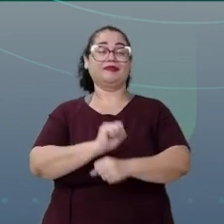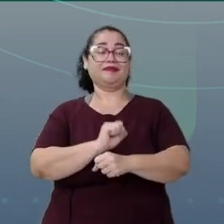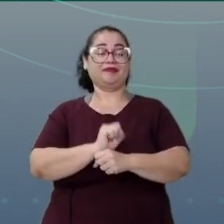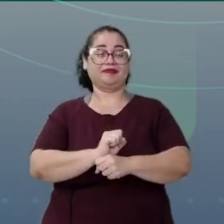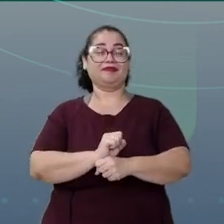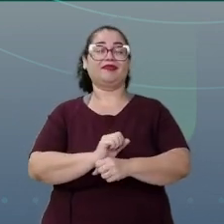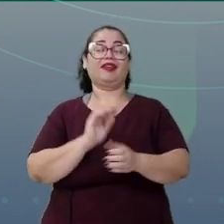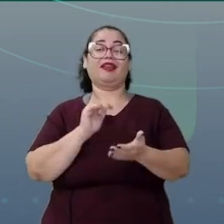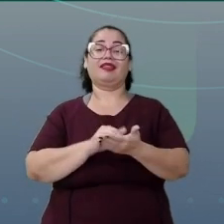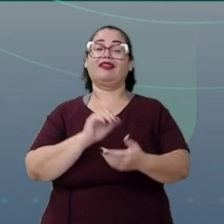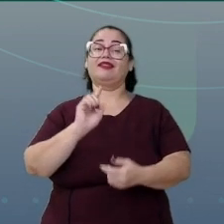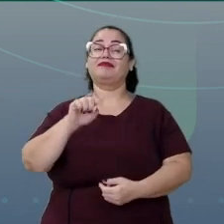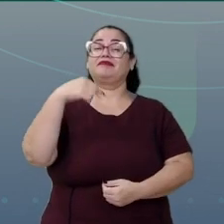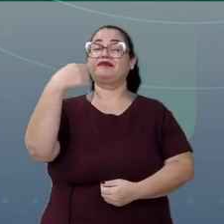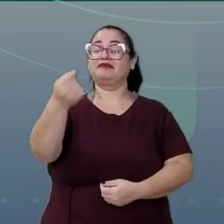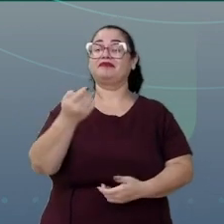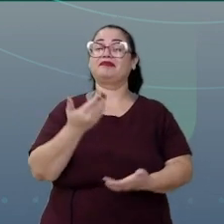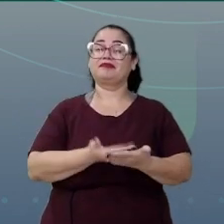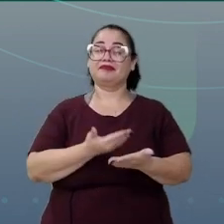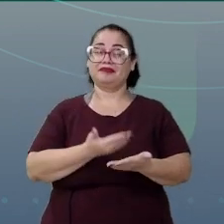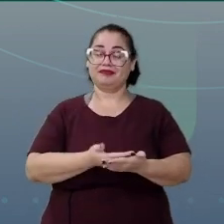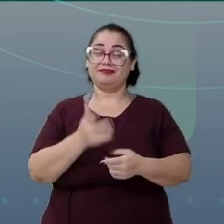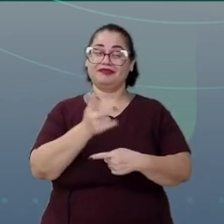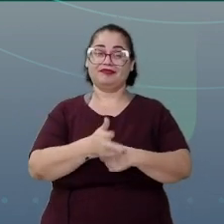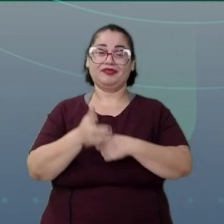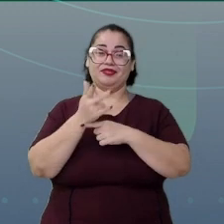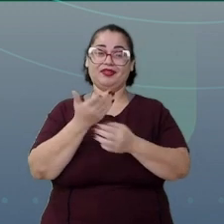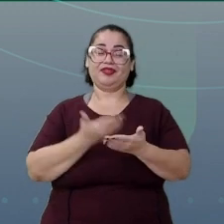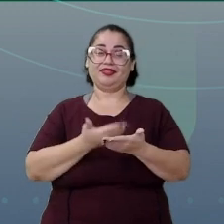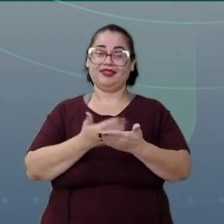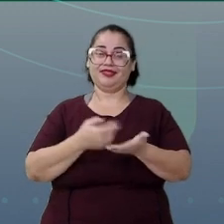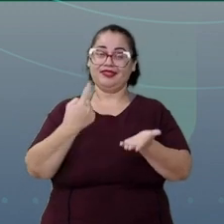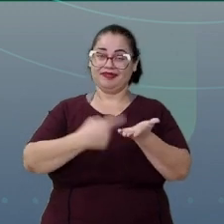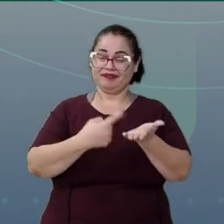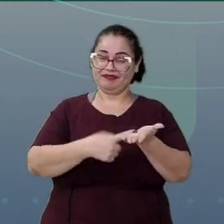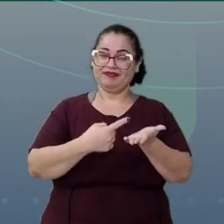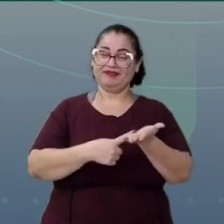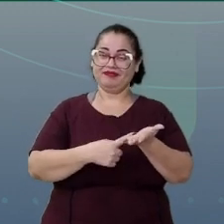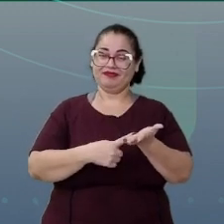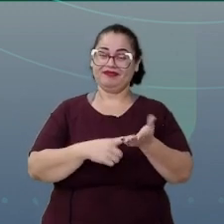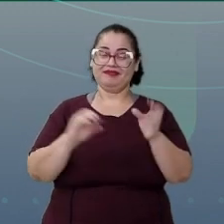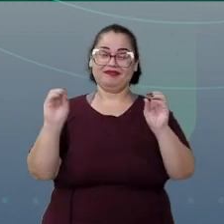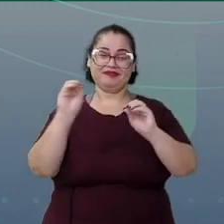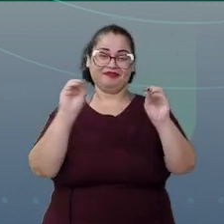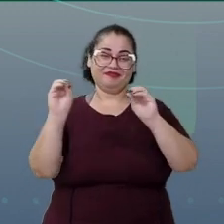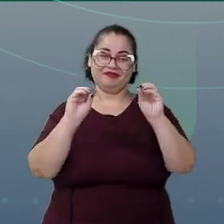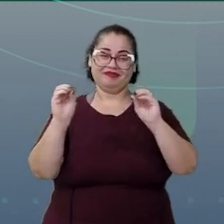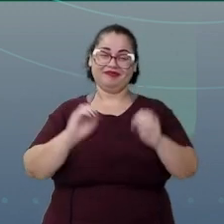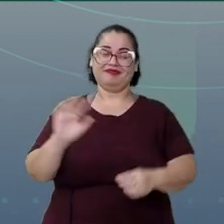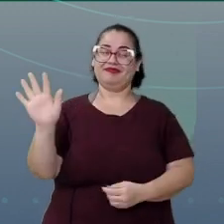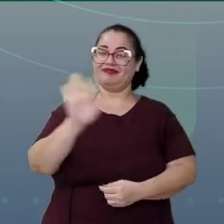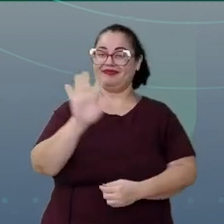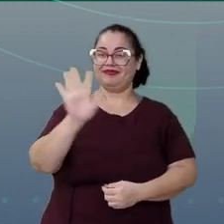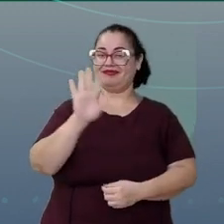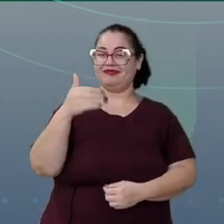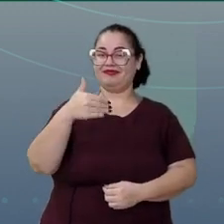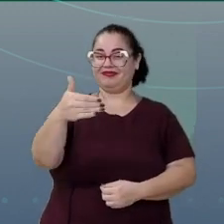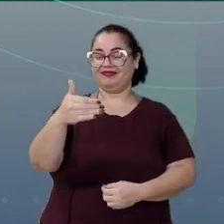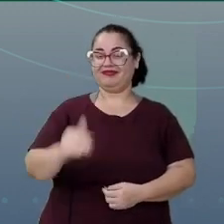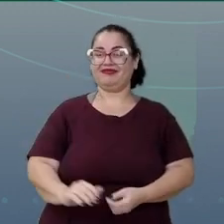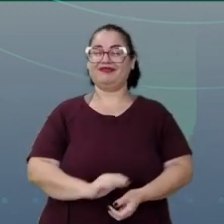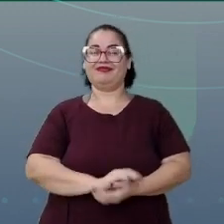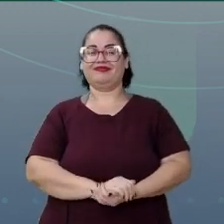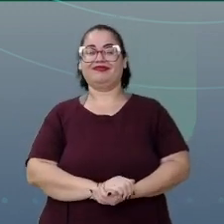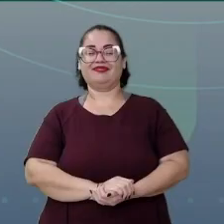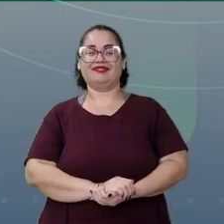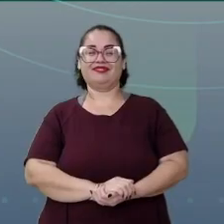aguardo até a nossa próxima videoaula. Combinado? Um beijo e até mais. Tchau,